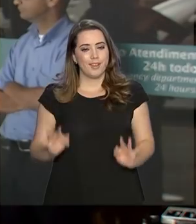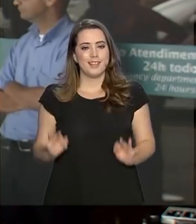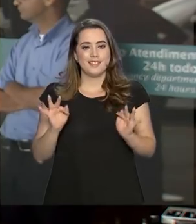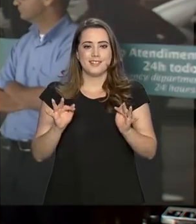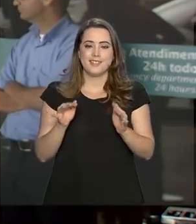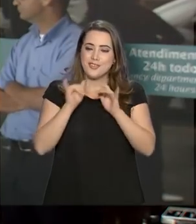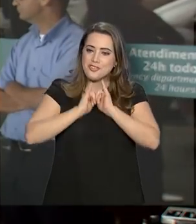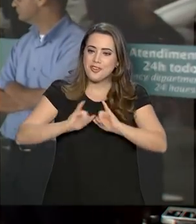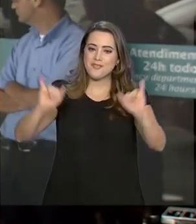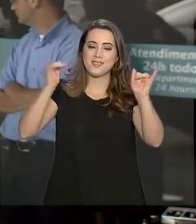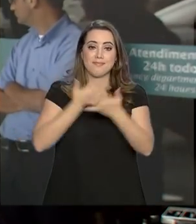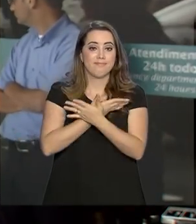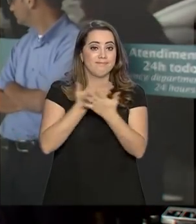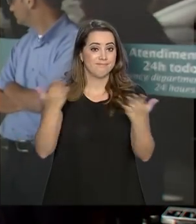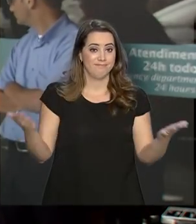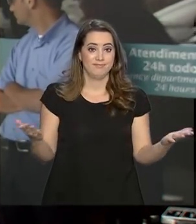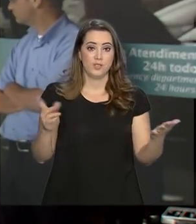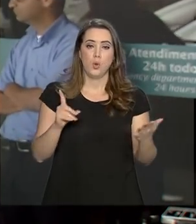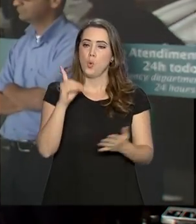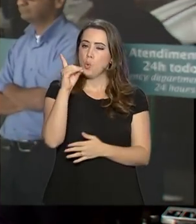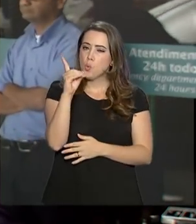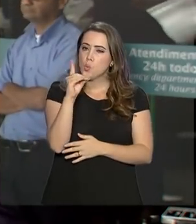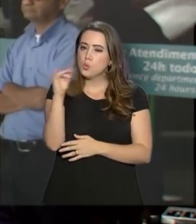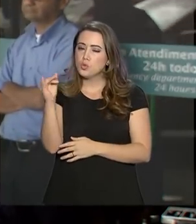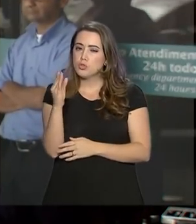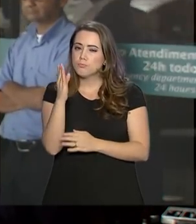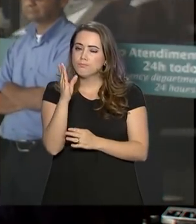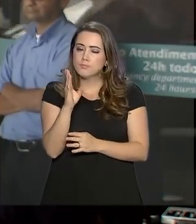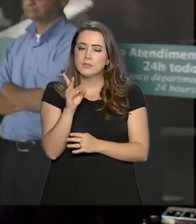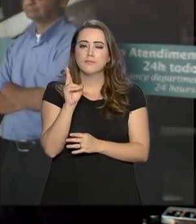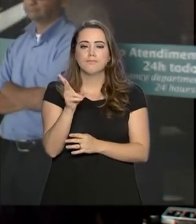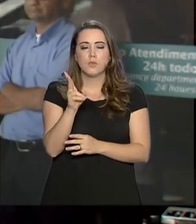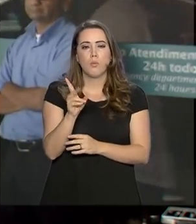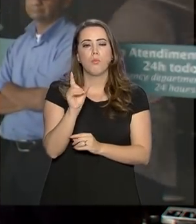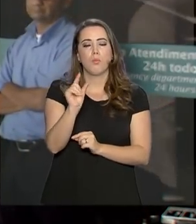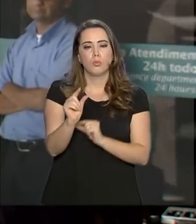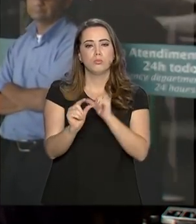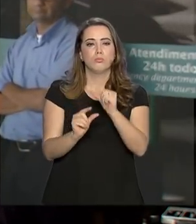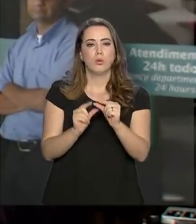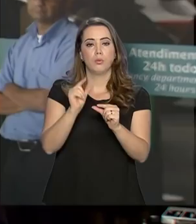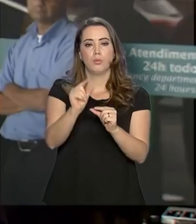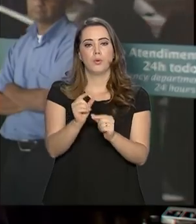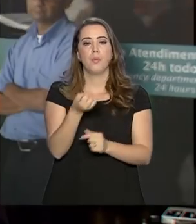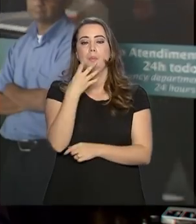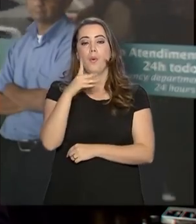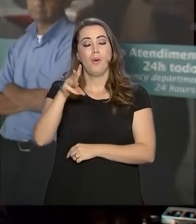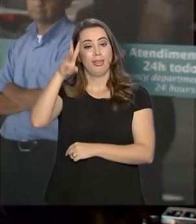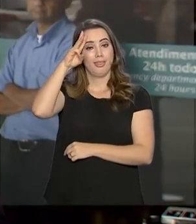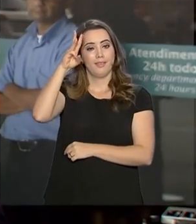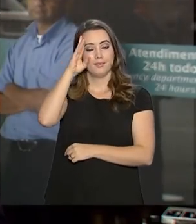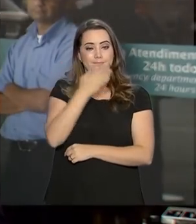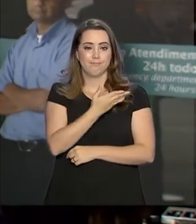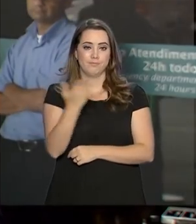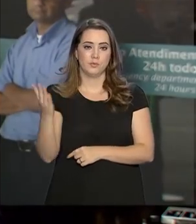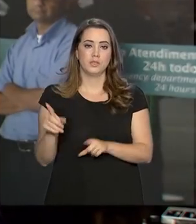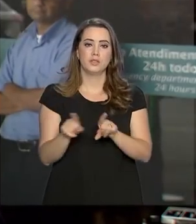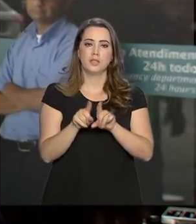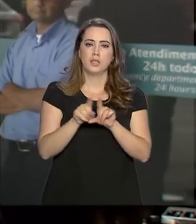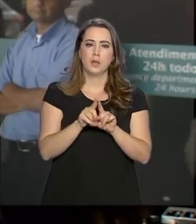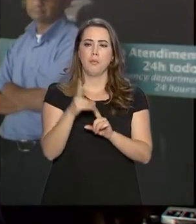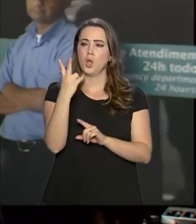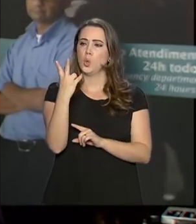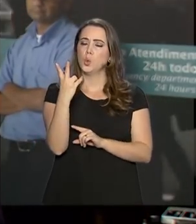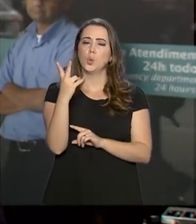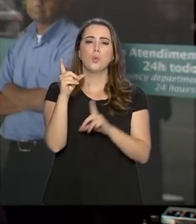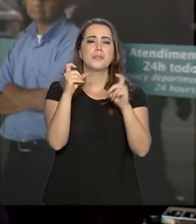compartilhar este sentimento com todos. Um dia de cada vez, uma excelente terça-feira. Tem também duas figuras,